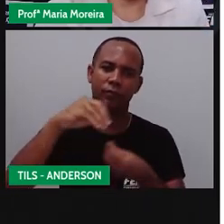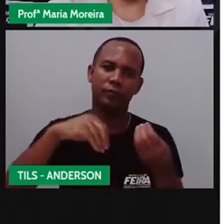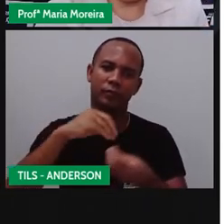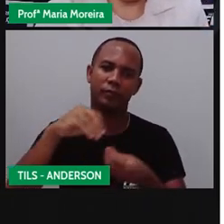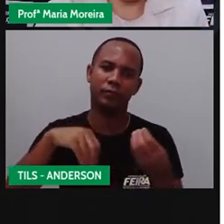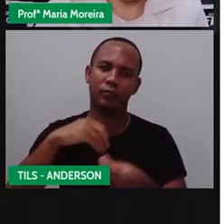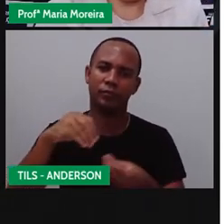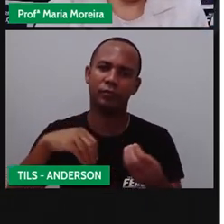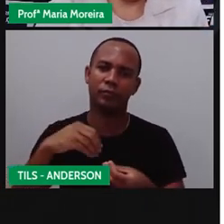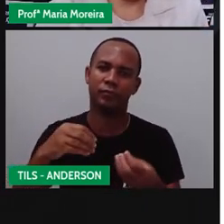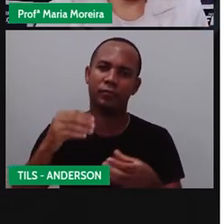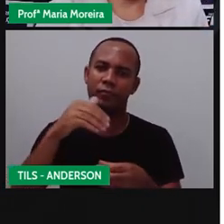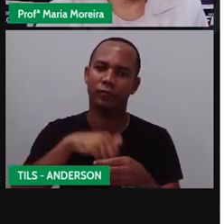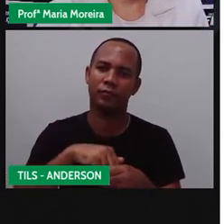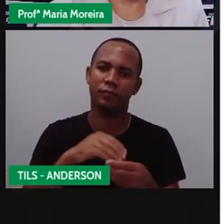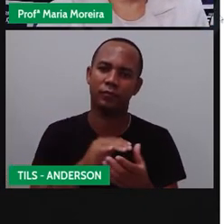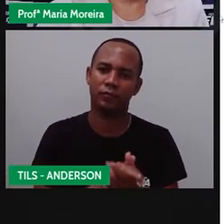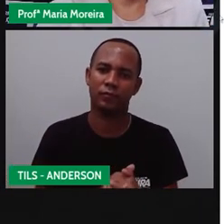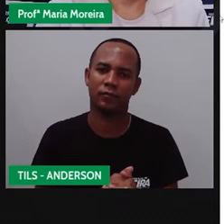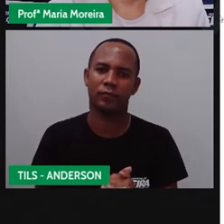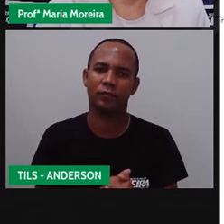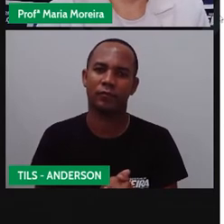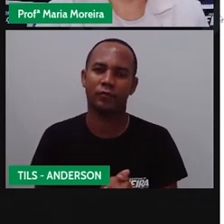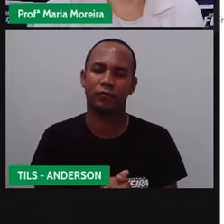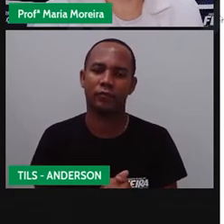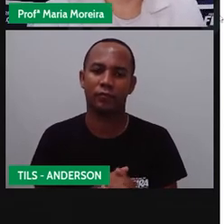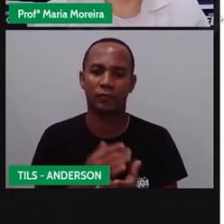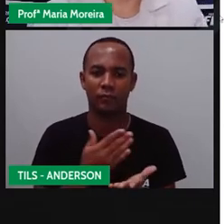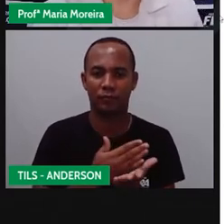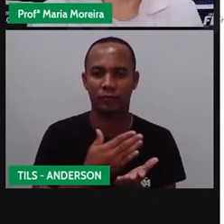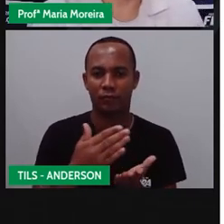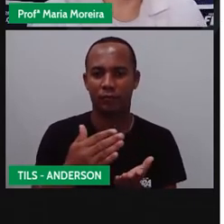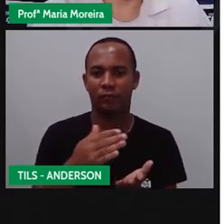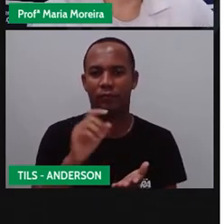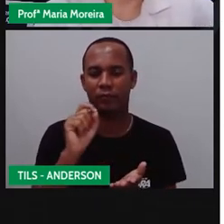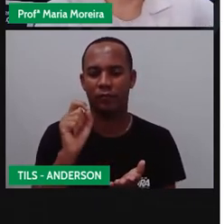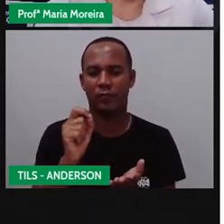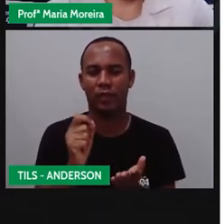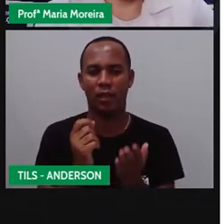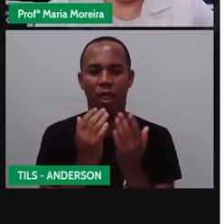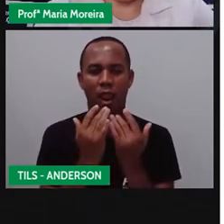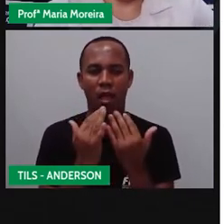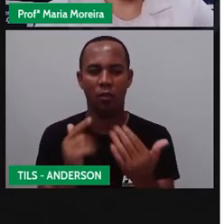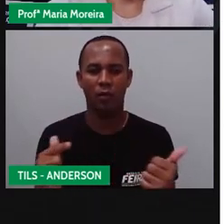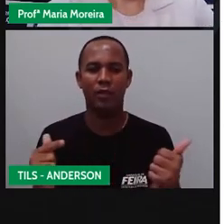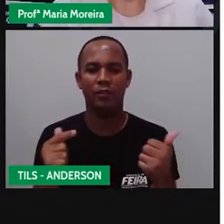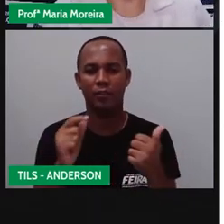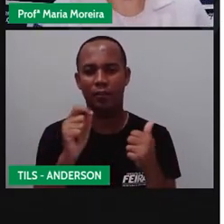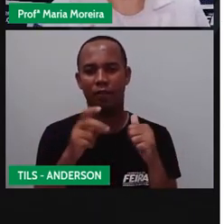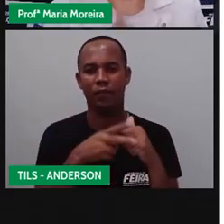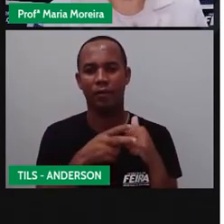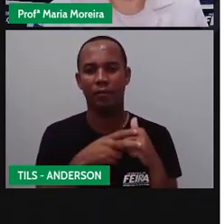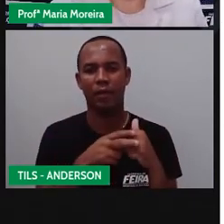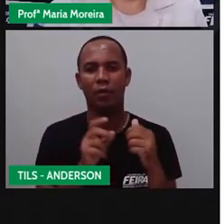linguagens. Vamos começar agora sobre a linguagem verbal. Quando se fala com alguém,